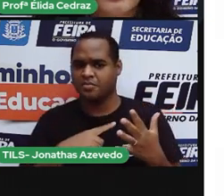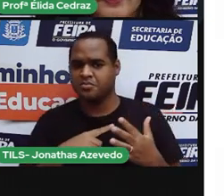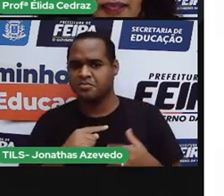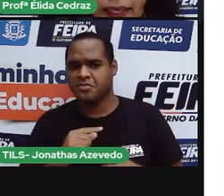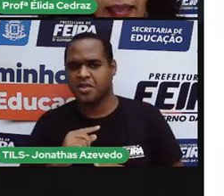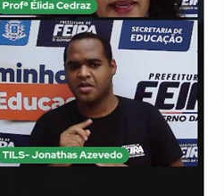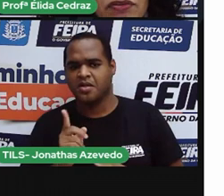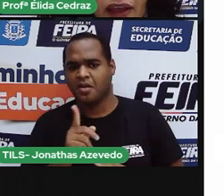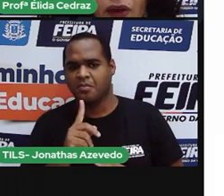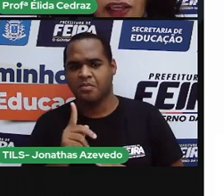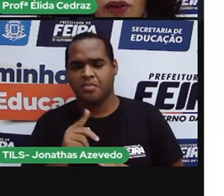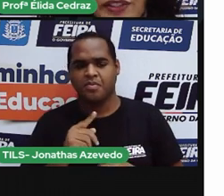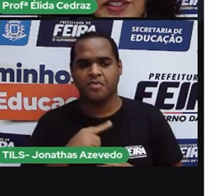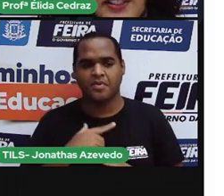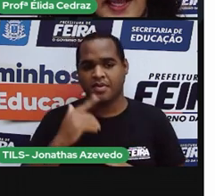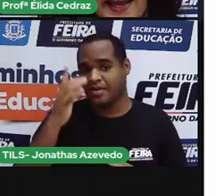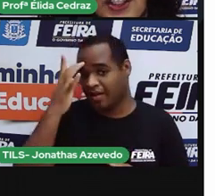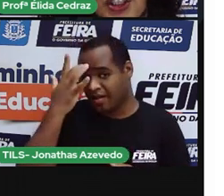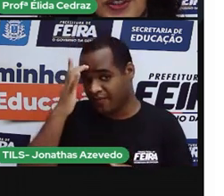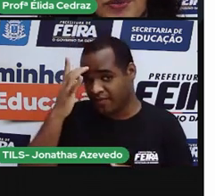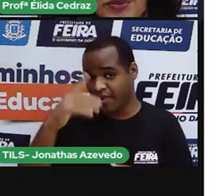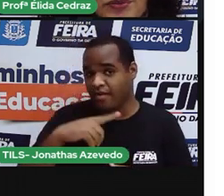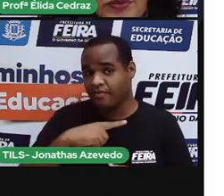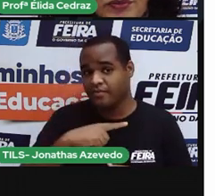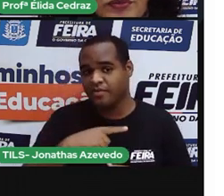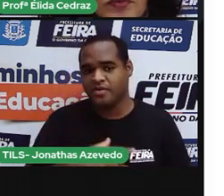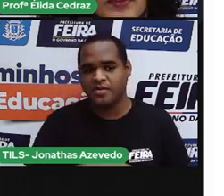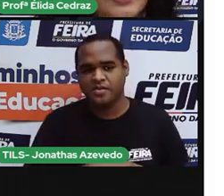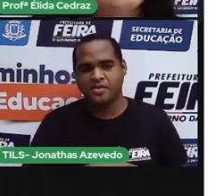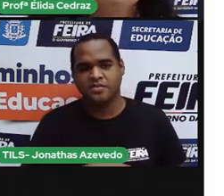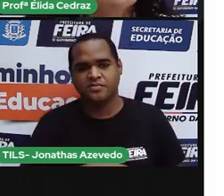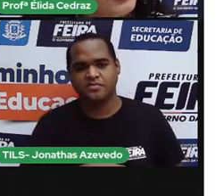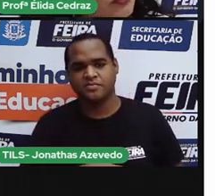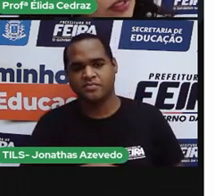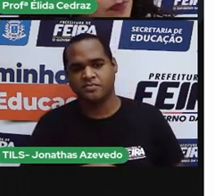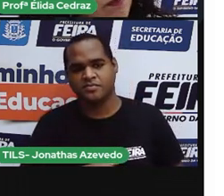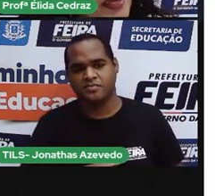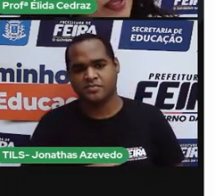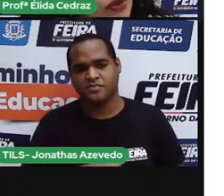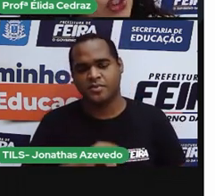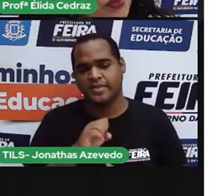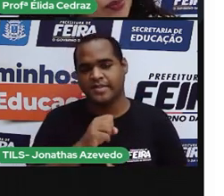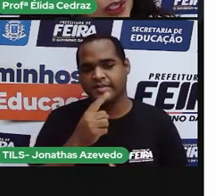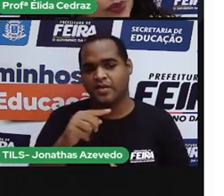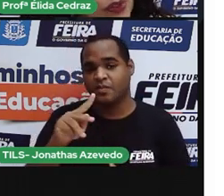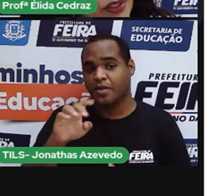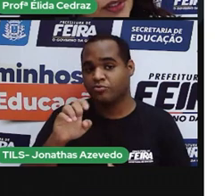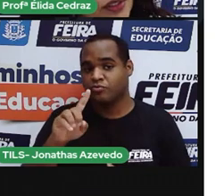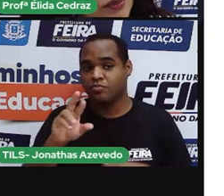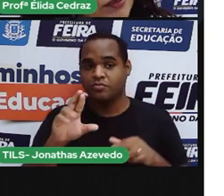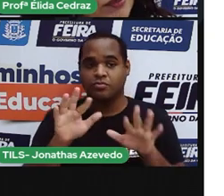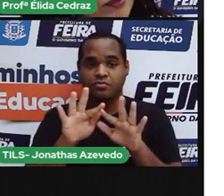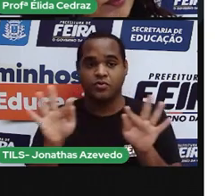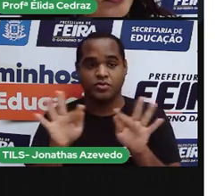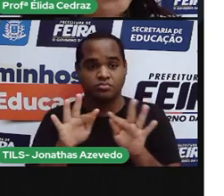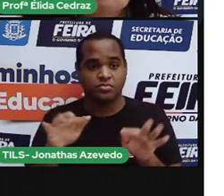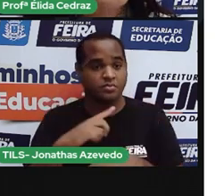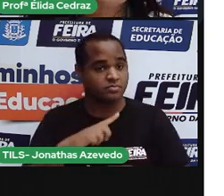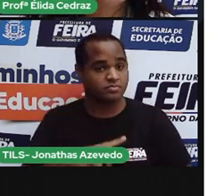Tem carnaval na nossa cidade? Tem o São Pedro de Humildes?